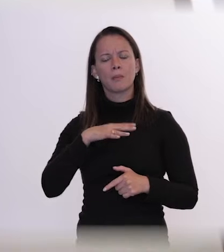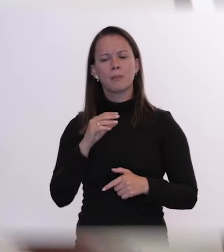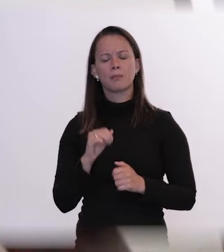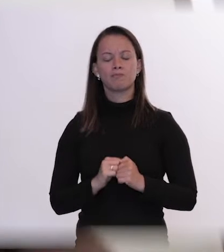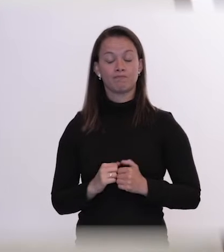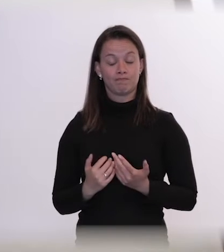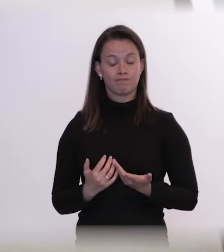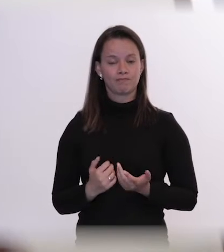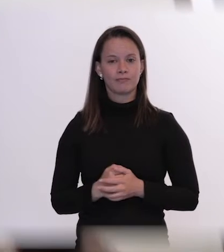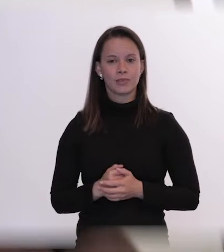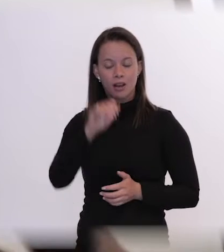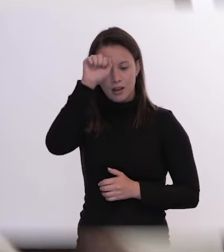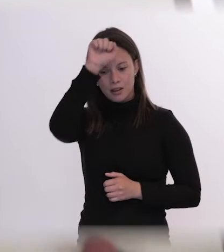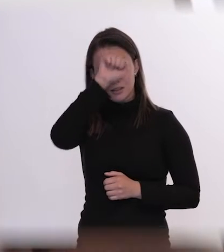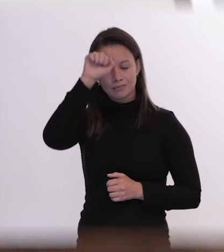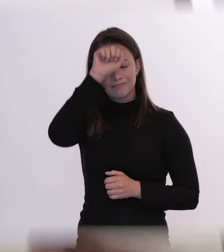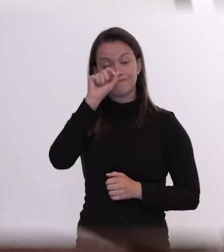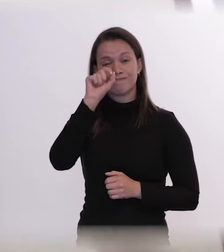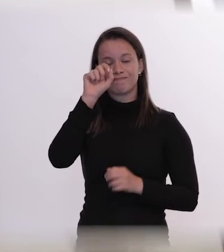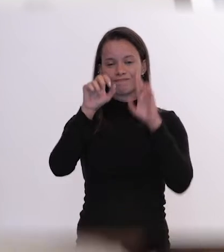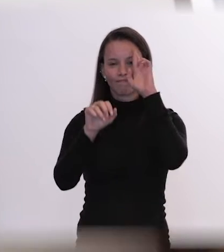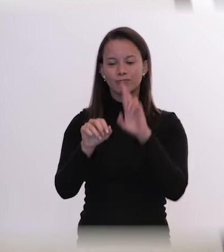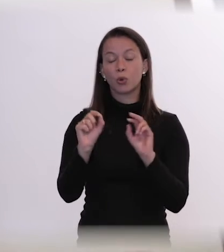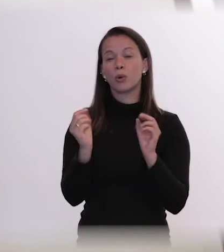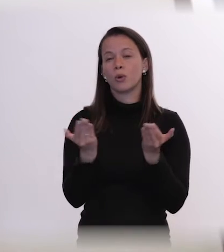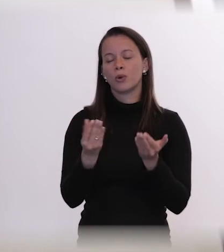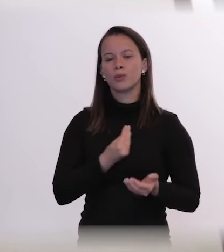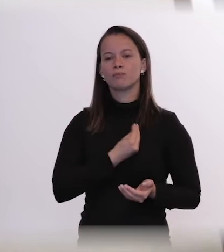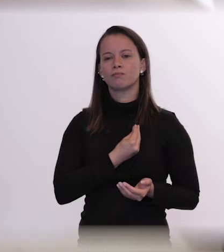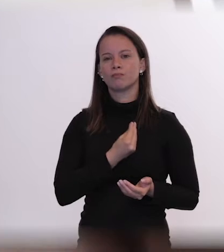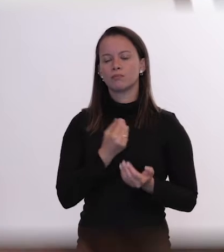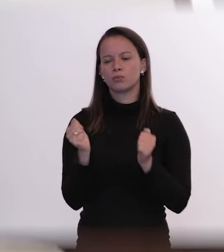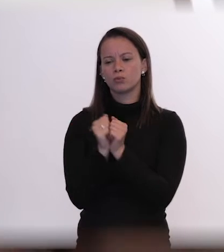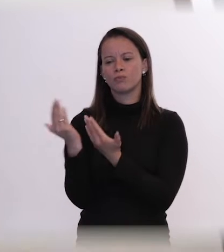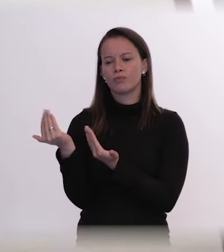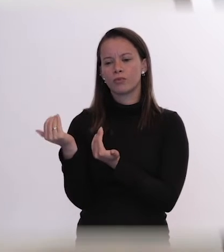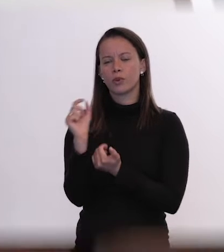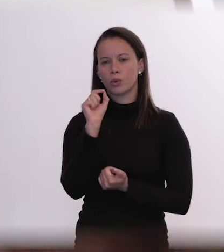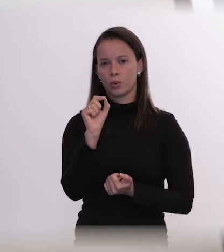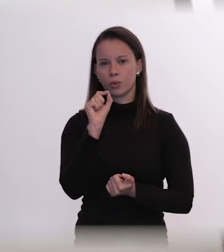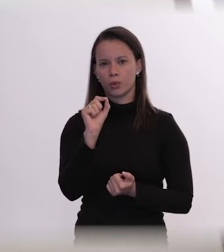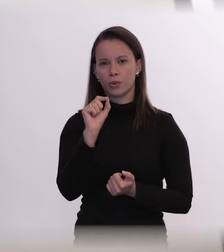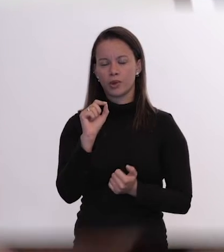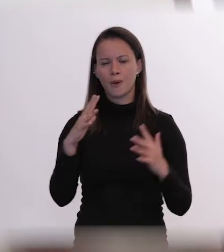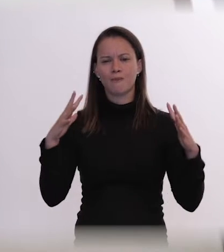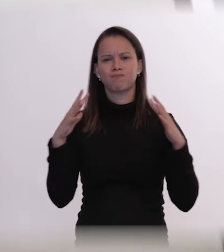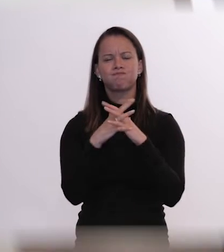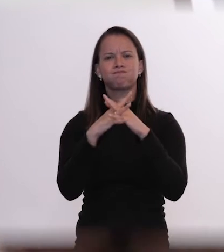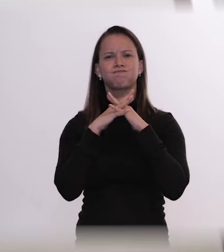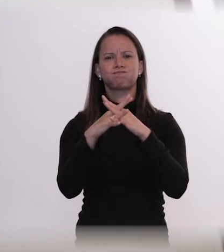Altamira, ele é o resultado. Hoje, o que vivemos em Altamira com a juventude é a consequência do caos